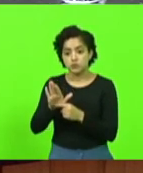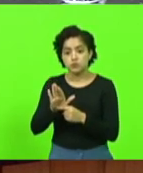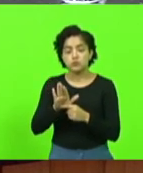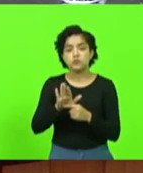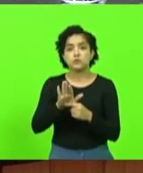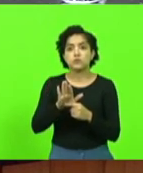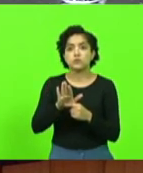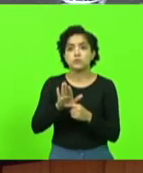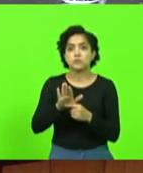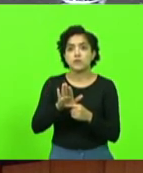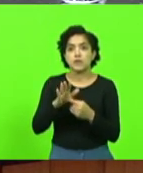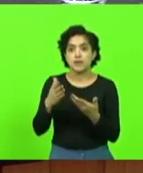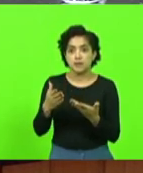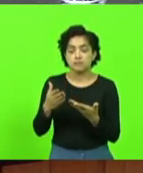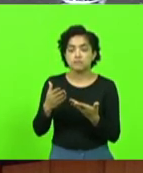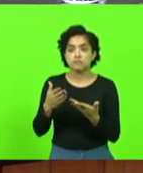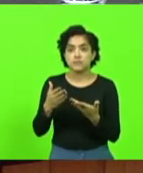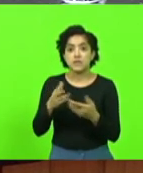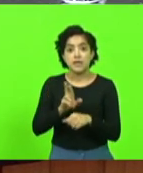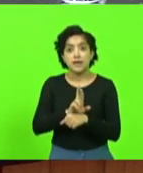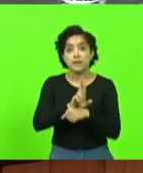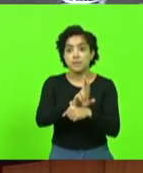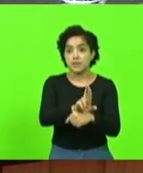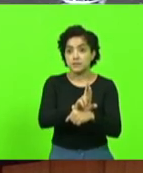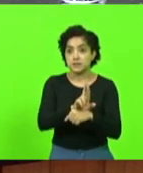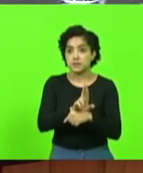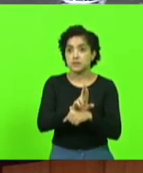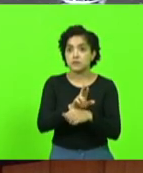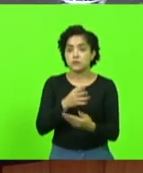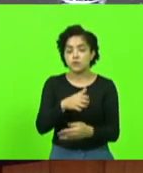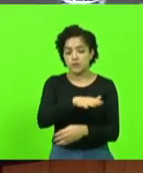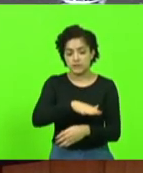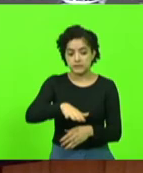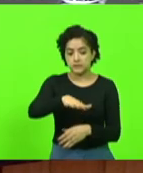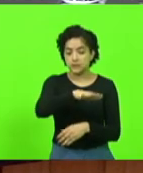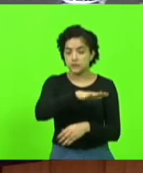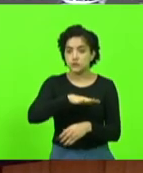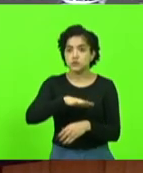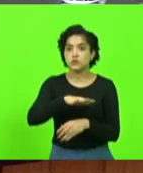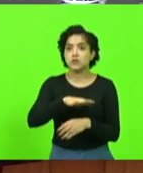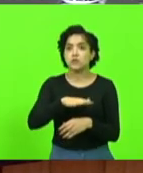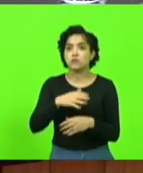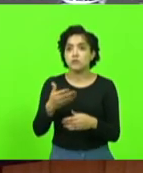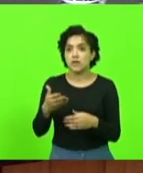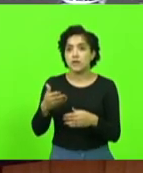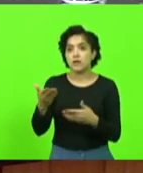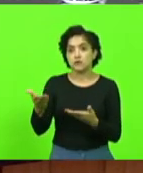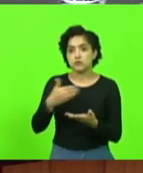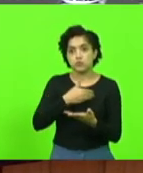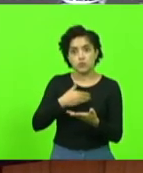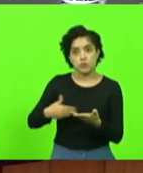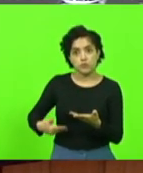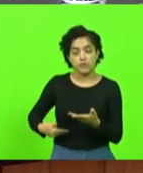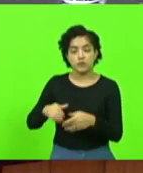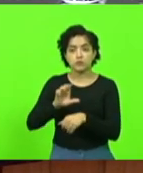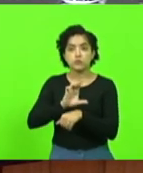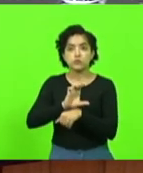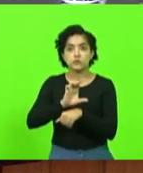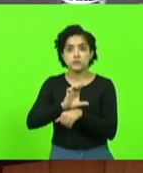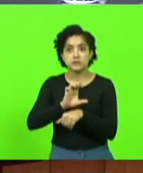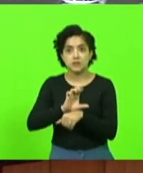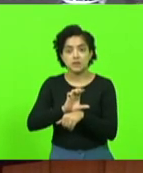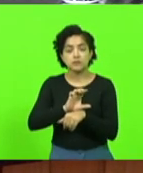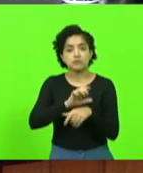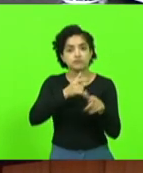foi a voz que fez a região ser ouvida junto ao governo do estado para que Caçador